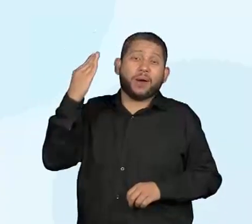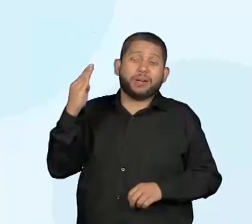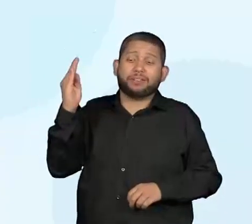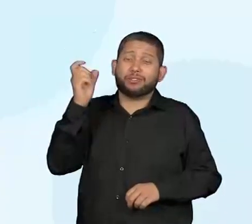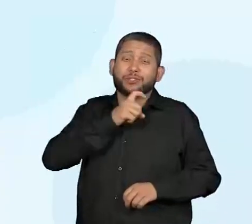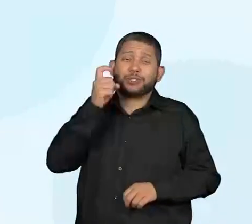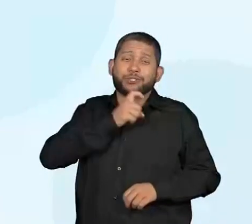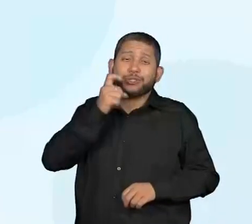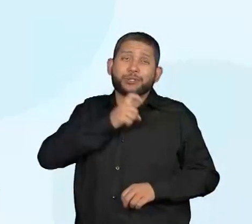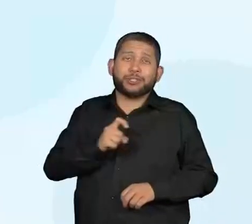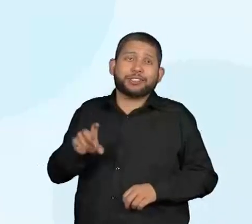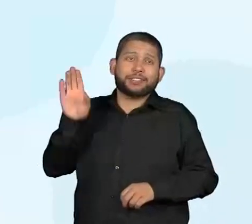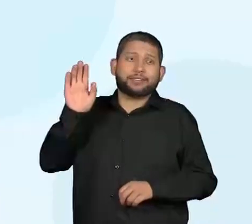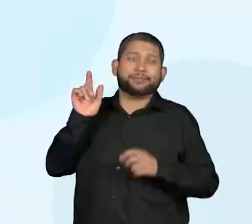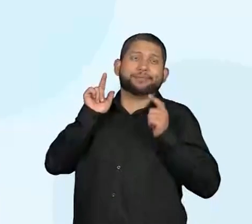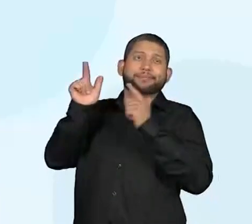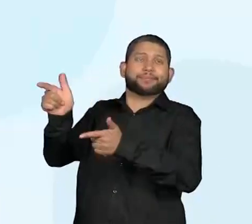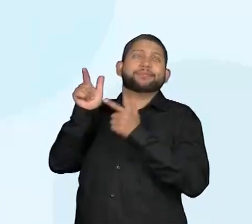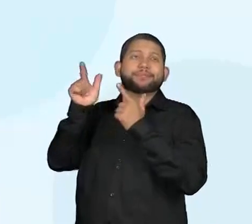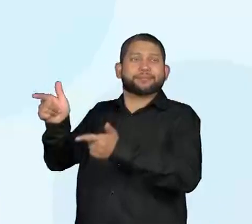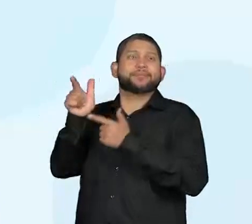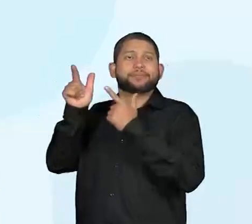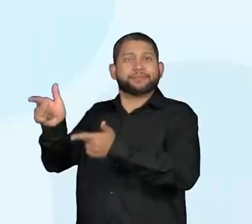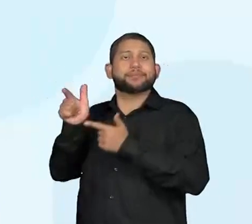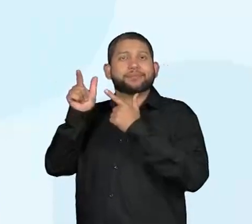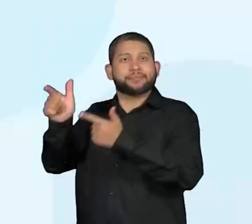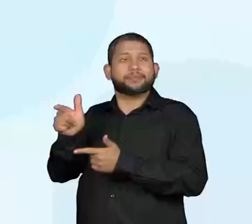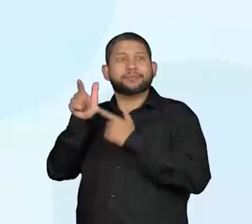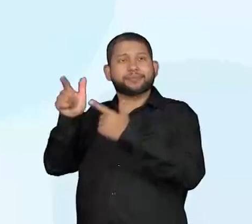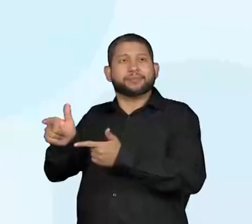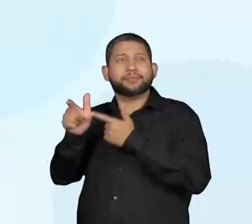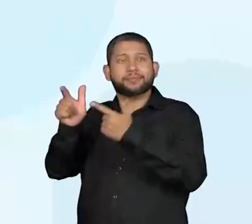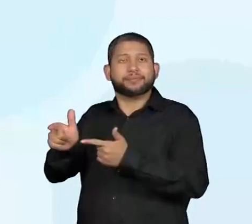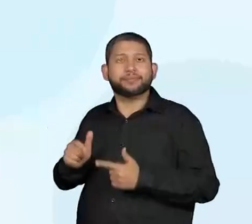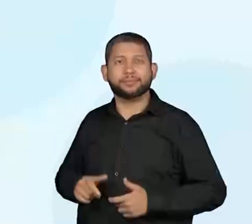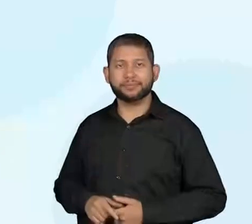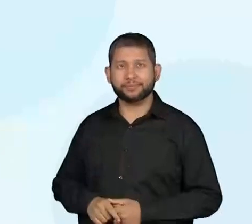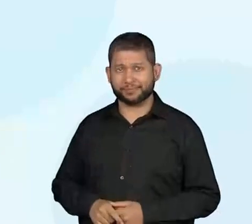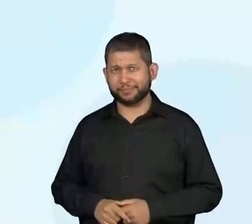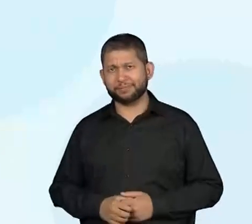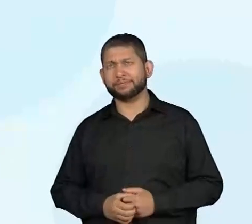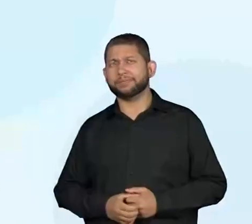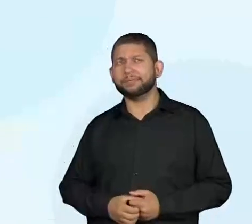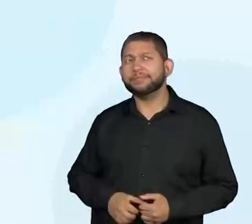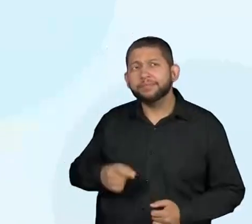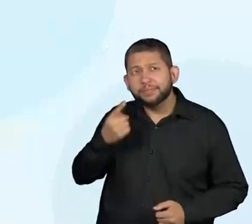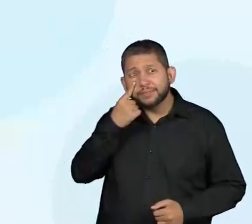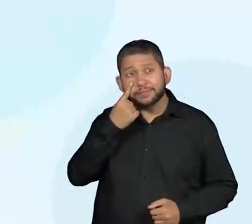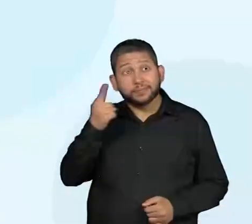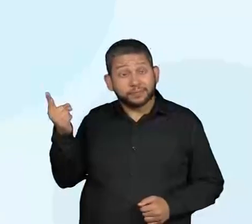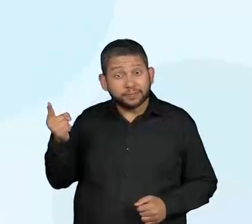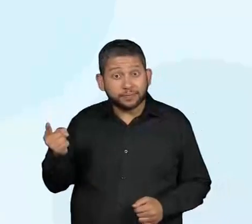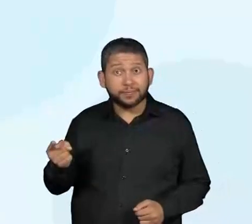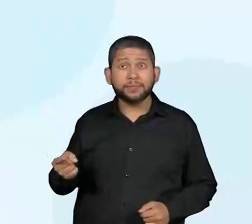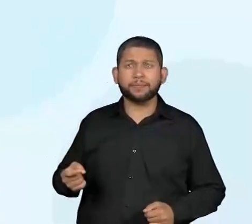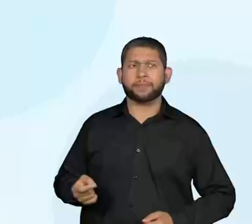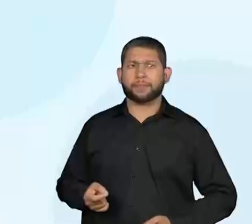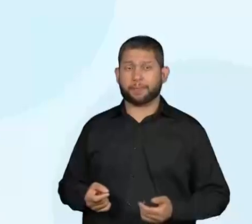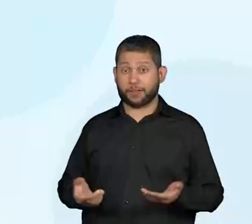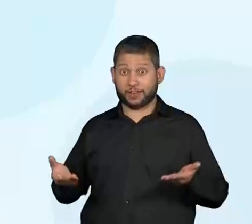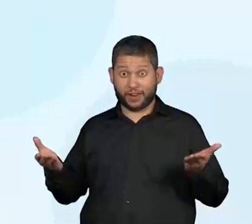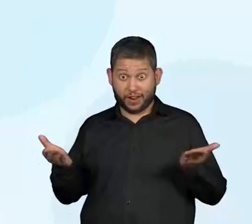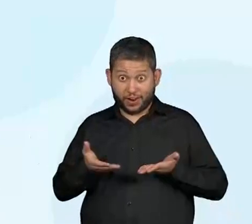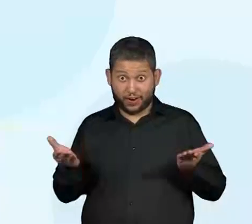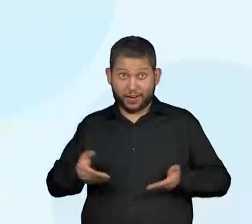Então, ele está tirando um sarro, dando risada da onça. Vamos ver aqui de novo.